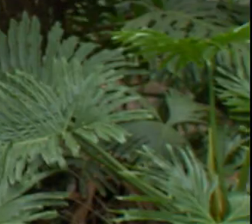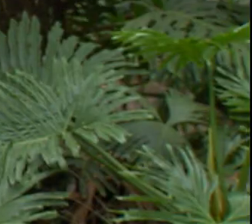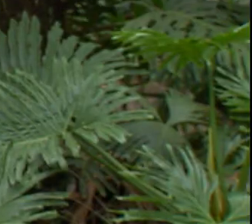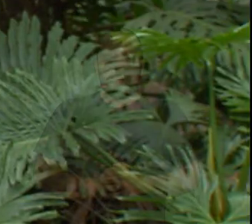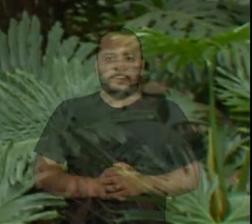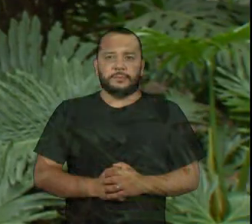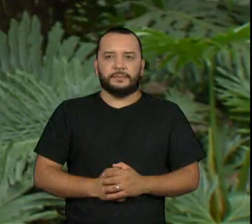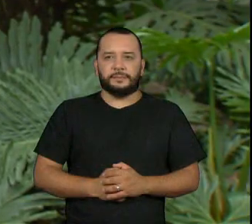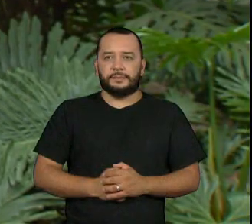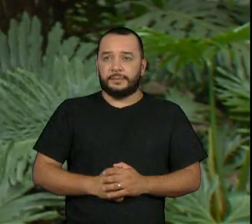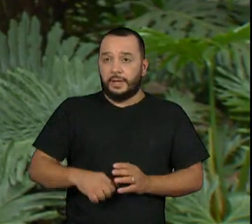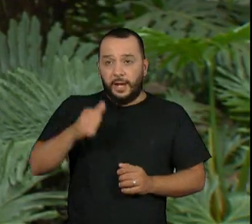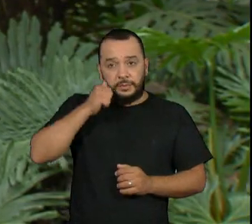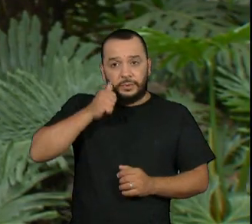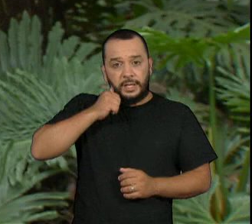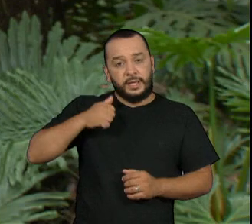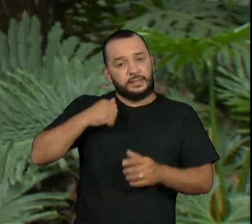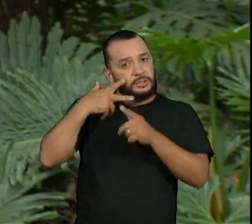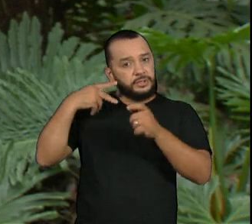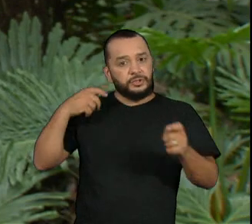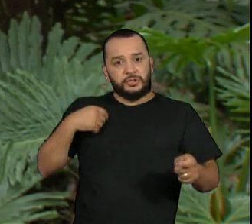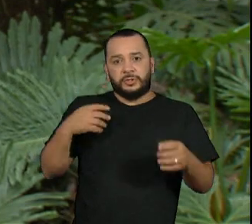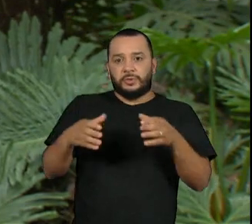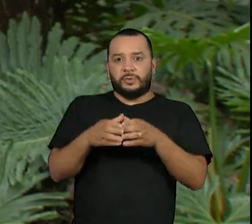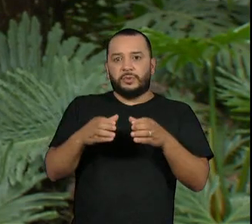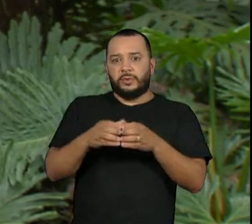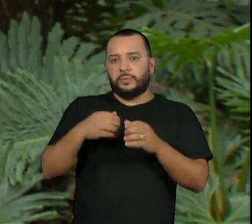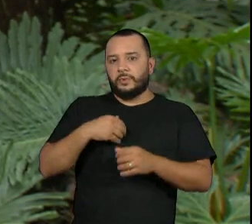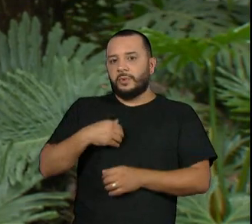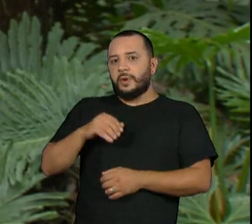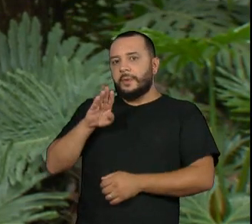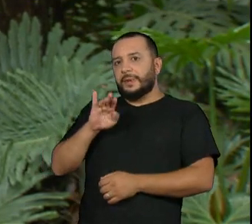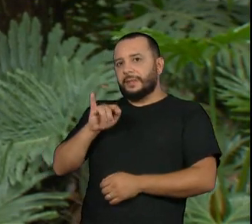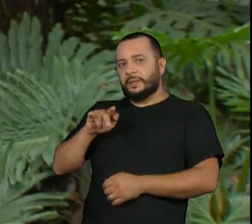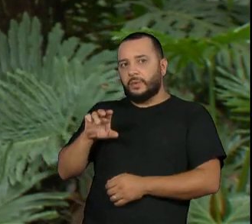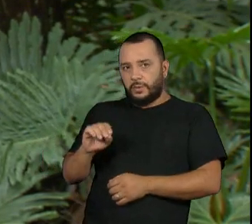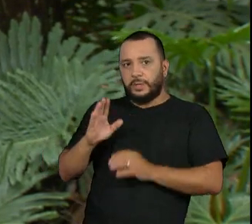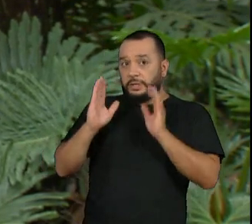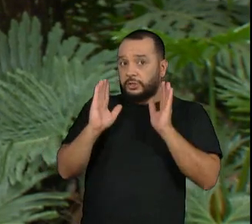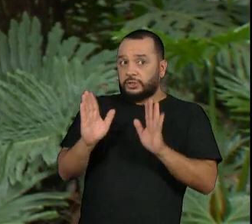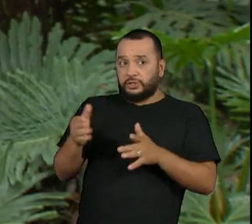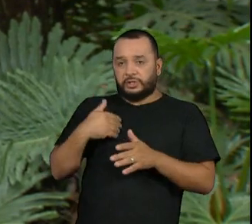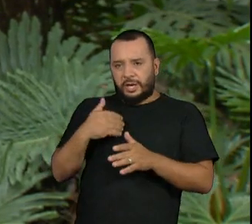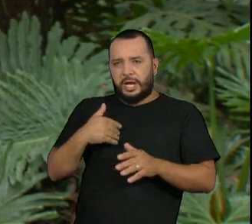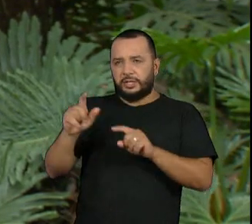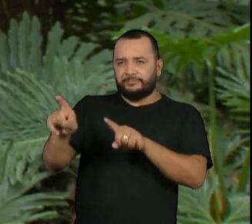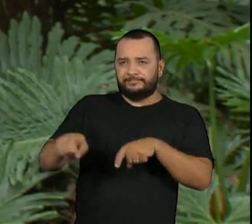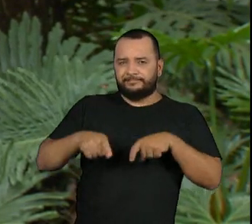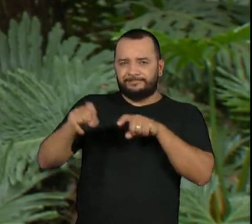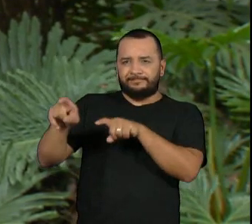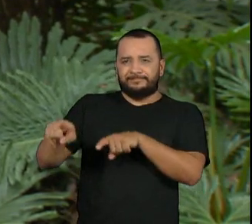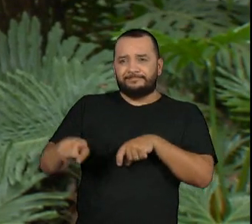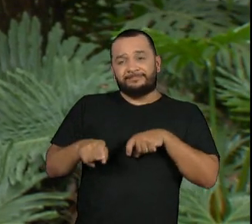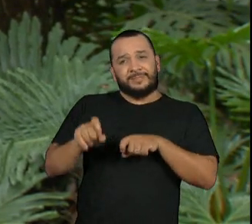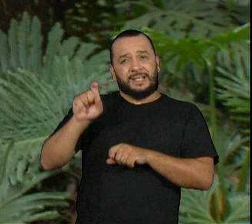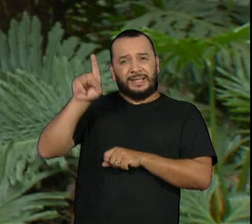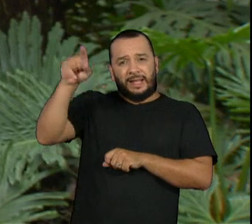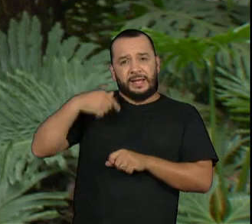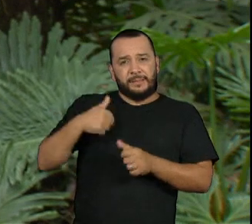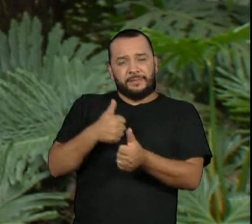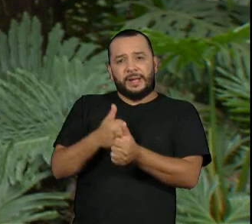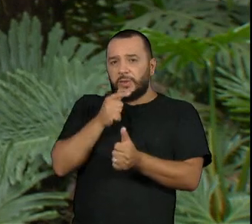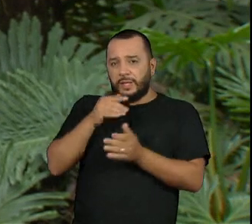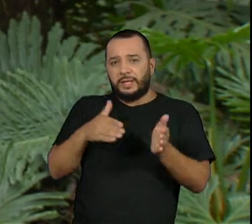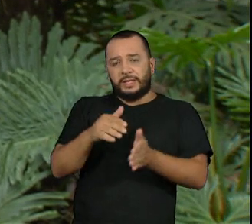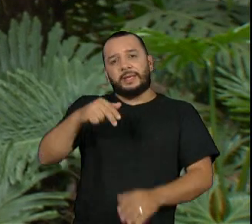As mulheres indígenas da etnia baniua produzem nas roças da terra Alto Rio Negro, no Amazonas, cerca de